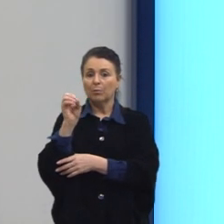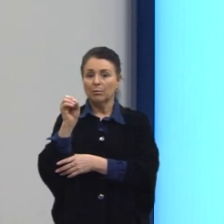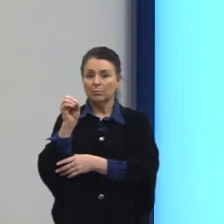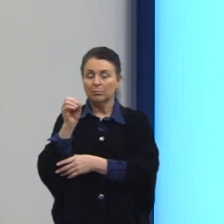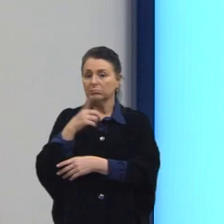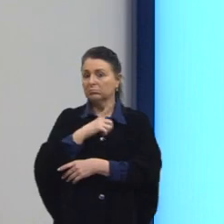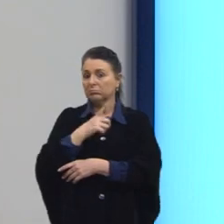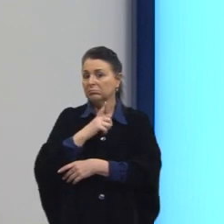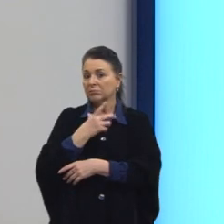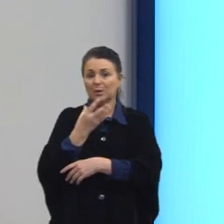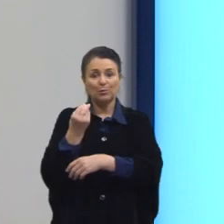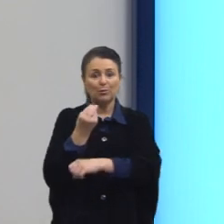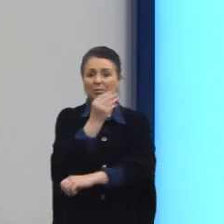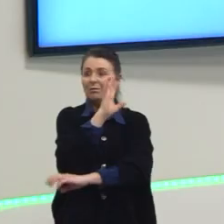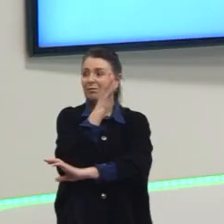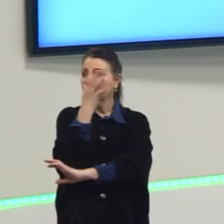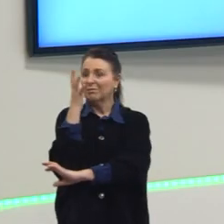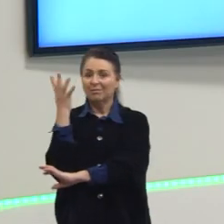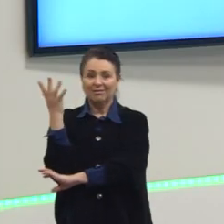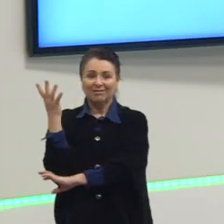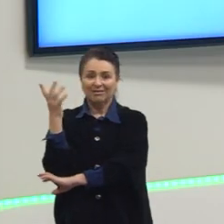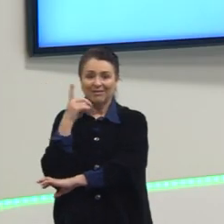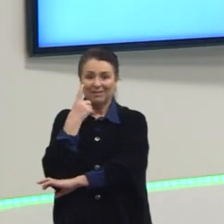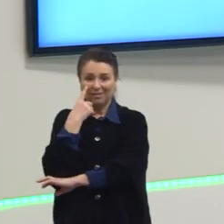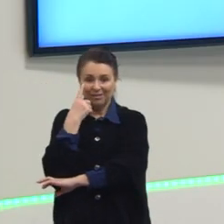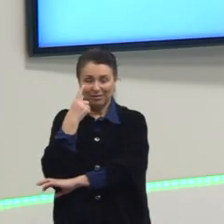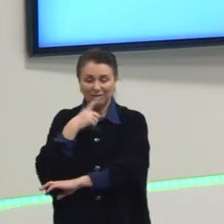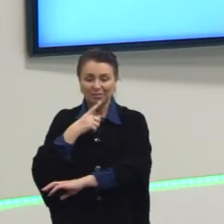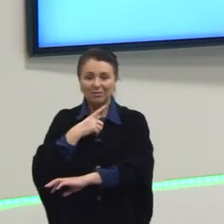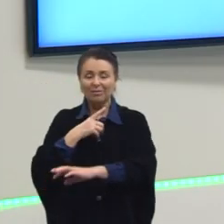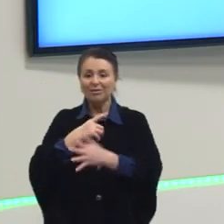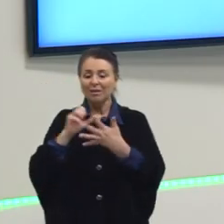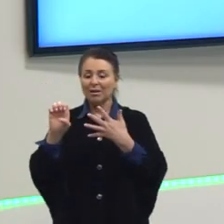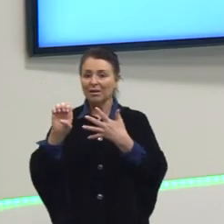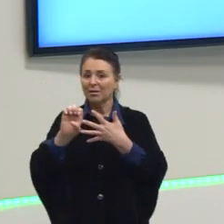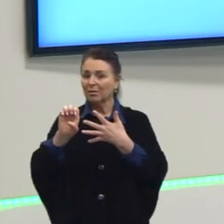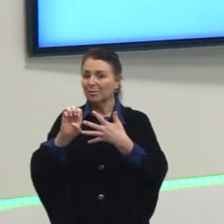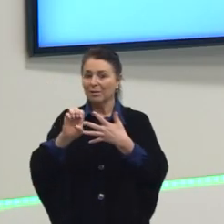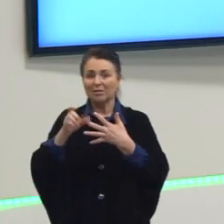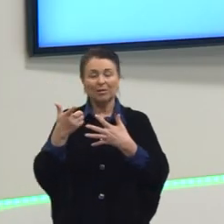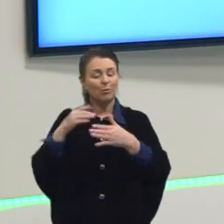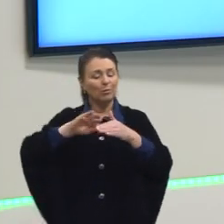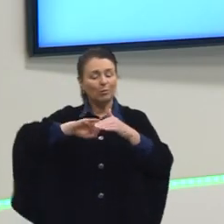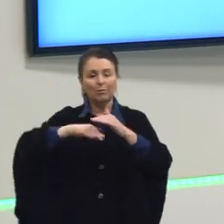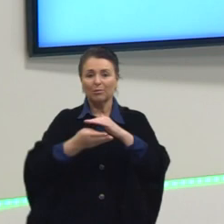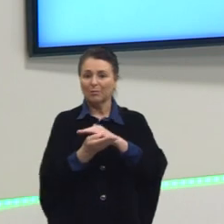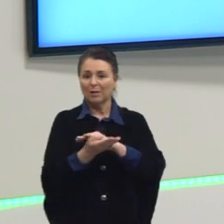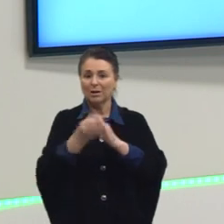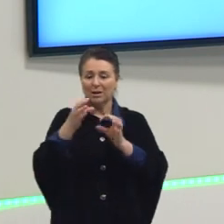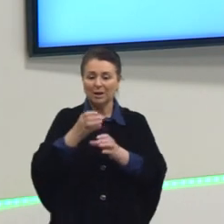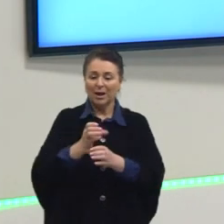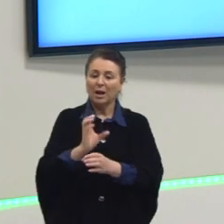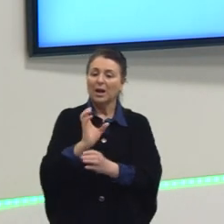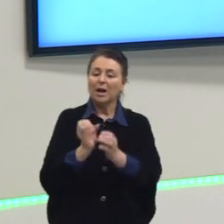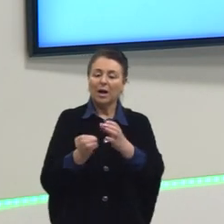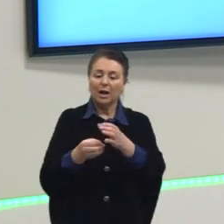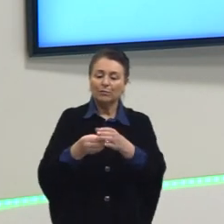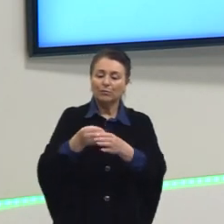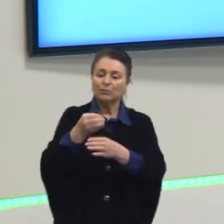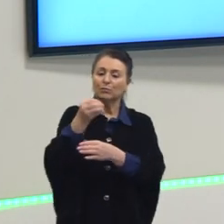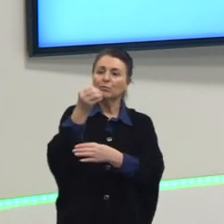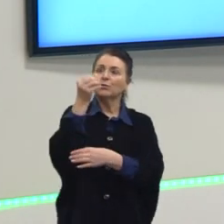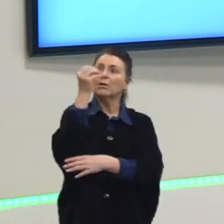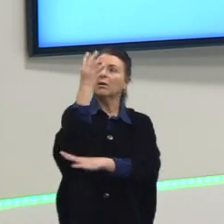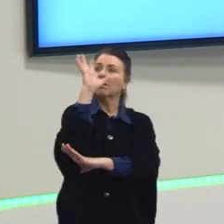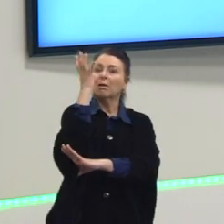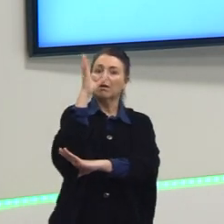tem muito, não tem eucalipto. Então, as espécies de lá não estão adaptadas ao eucalipto. Então, quando troca,